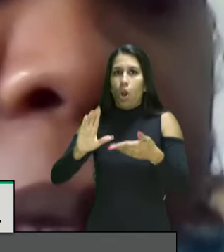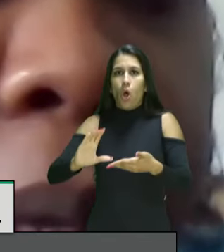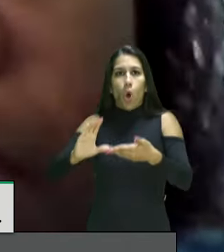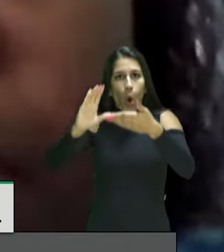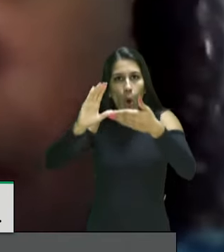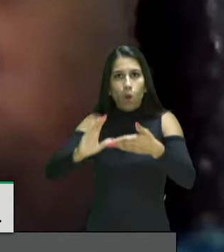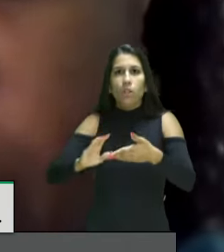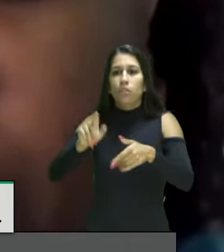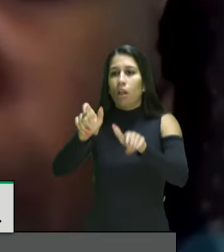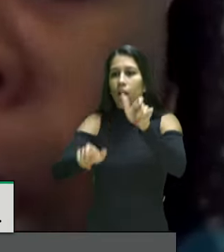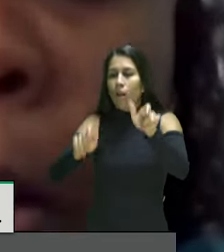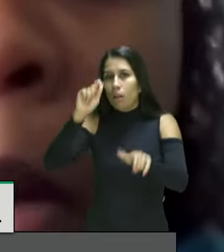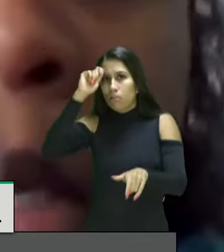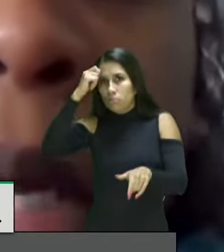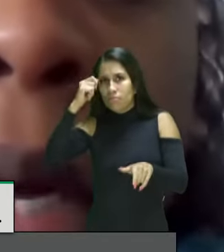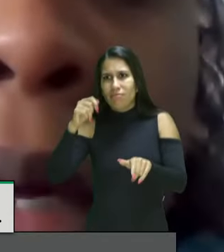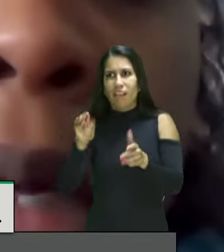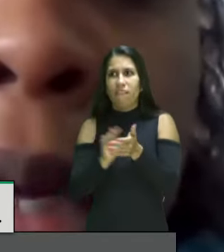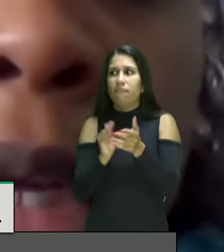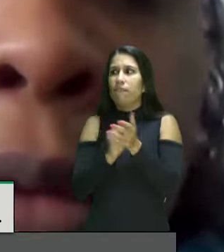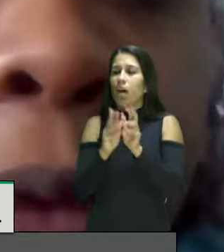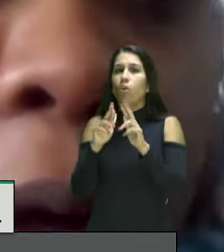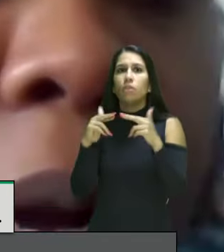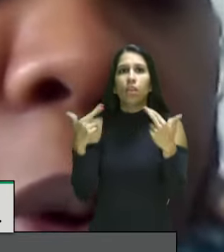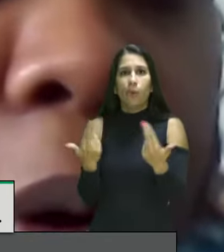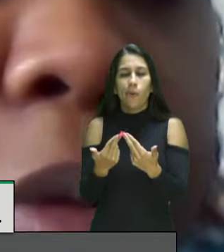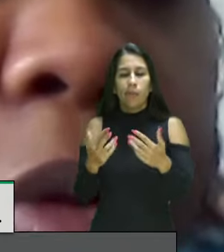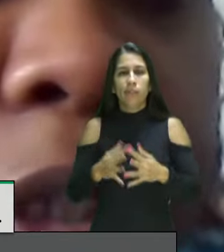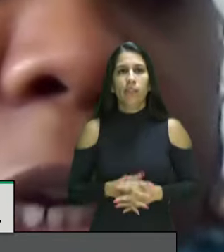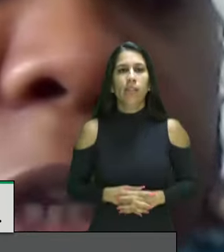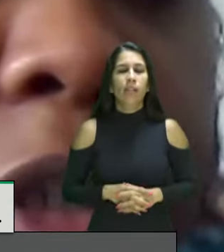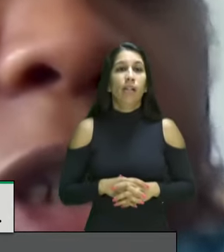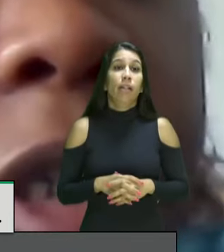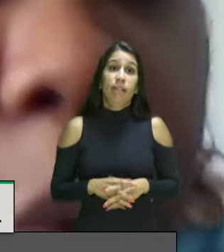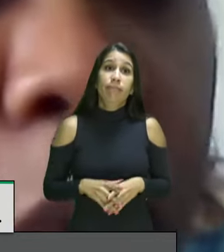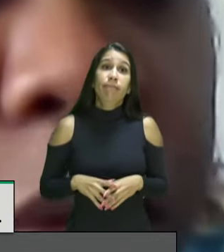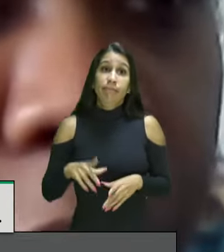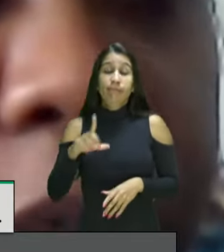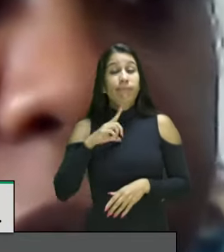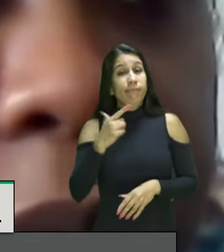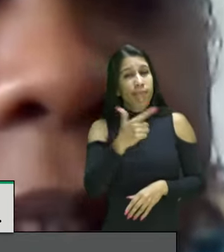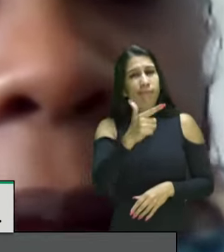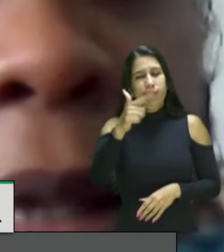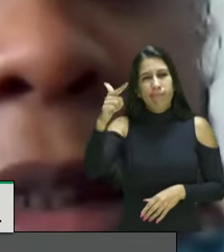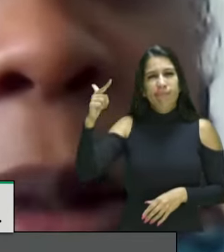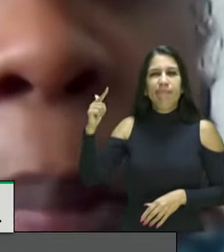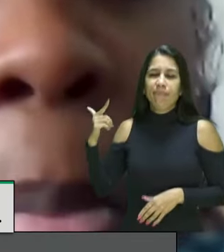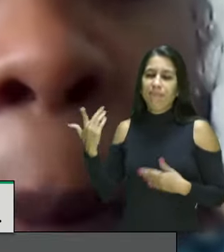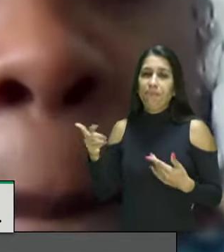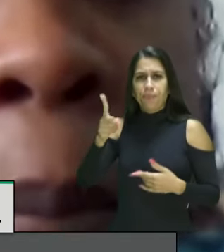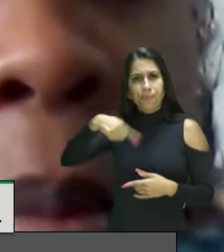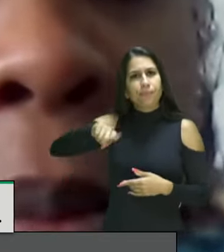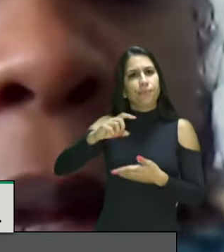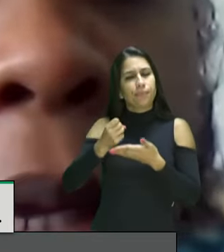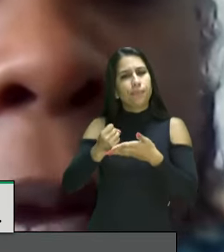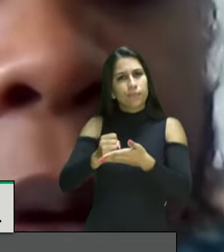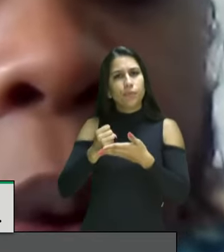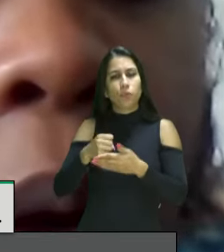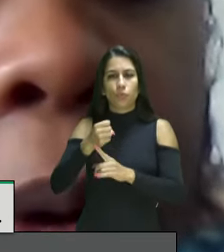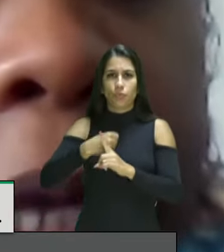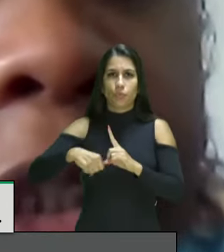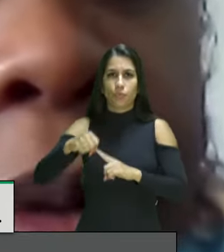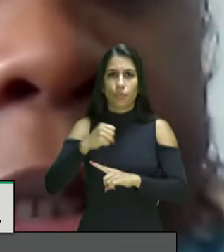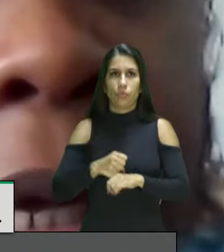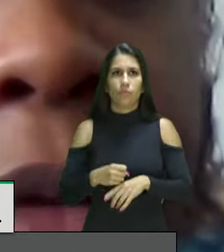mesmo da CNP então e fora outros que são controles sociais e aí